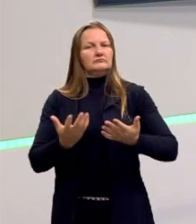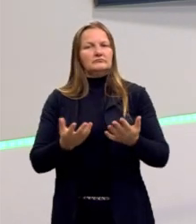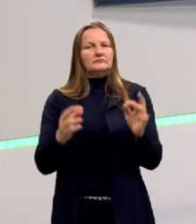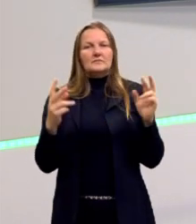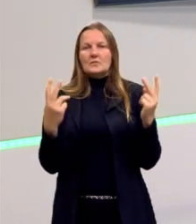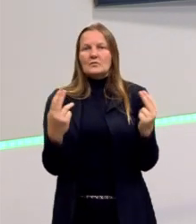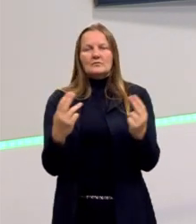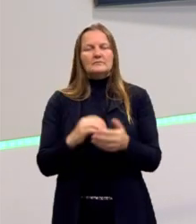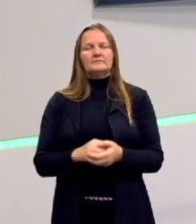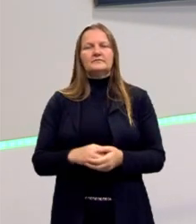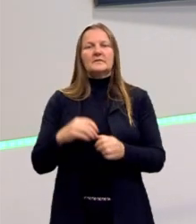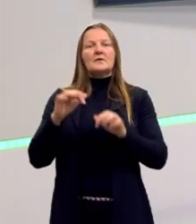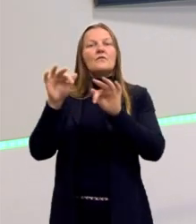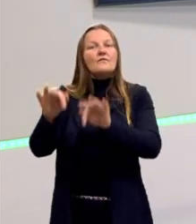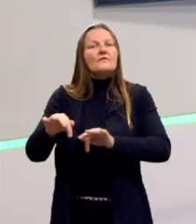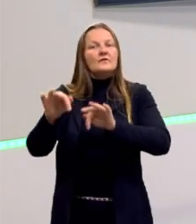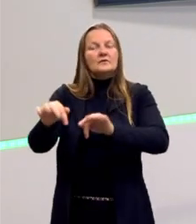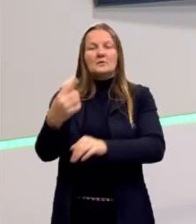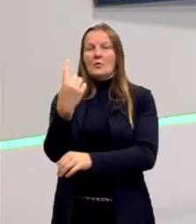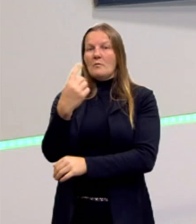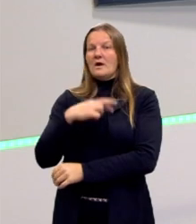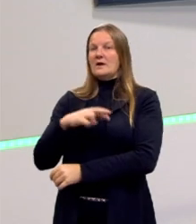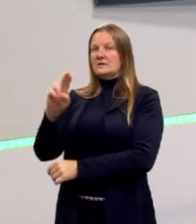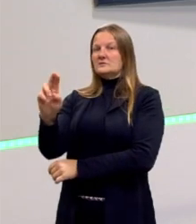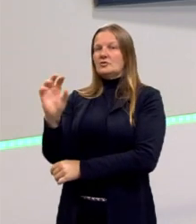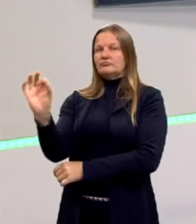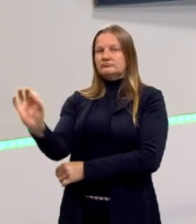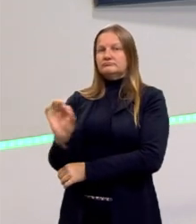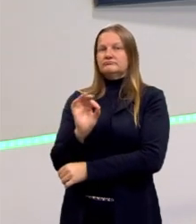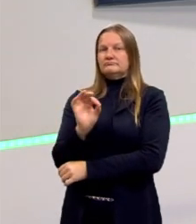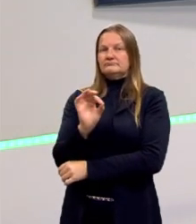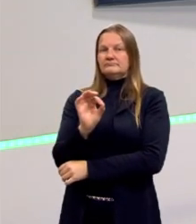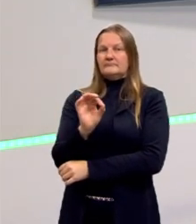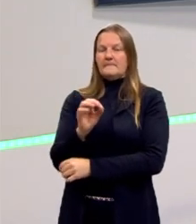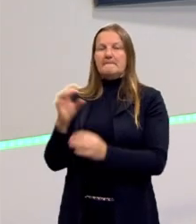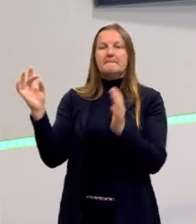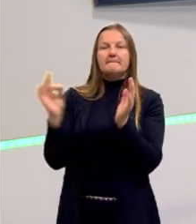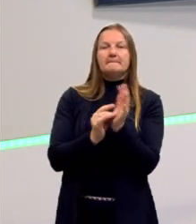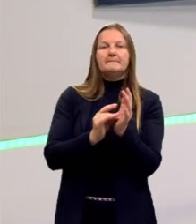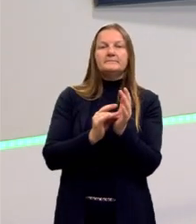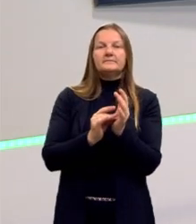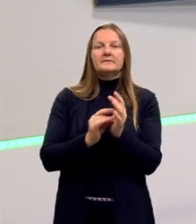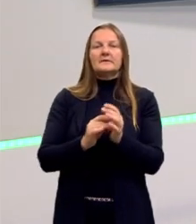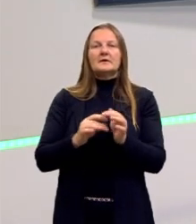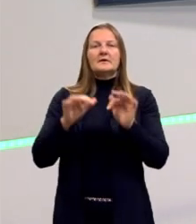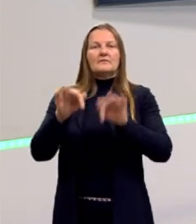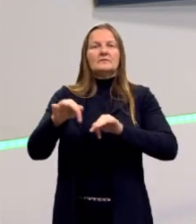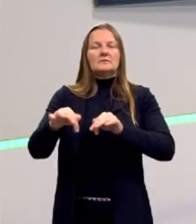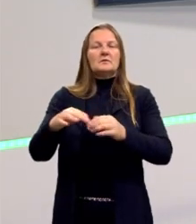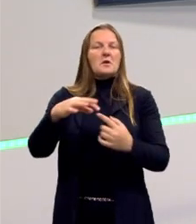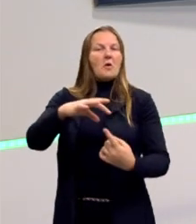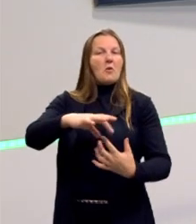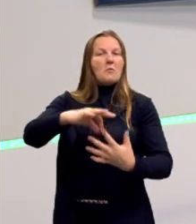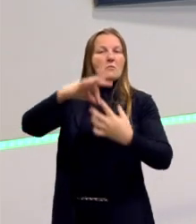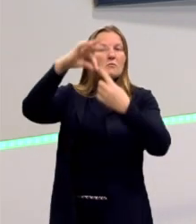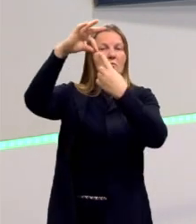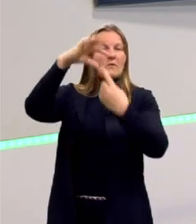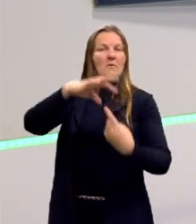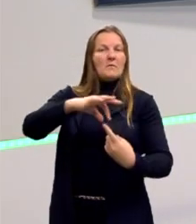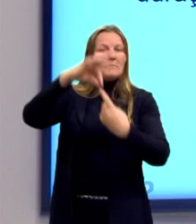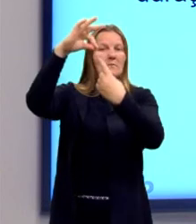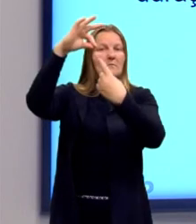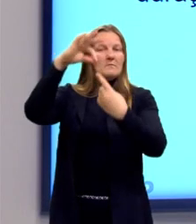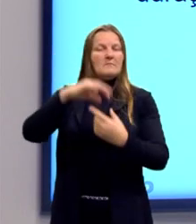Porque no feudalismo, a partir do momento que uma religião passa a ser uma religião oficial, ela passa a ter privilégios. E aí vai